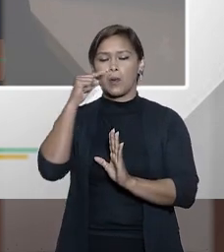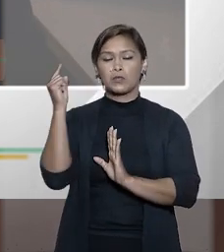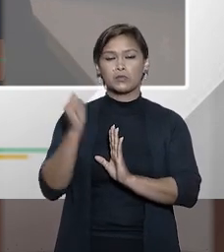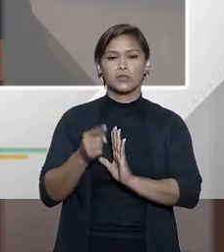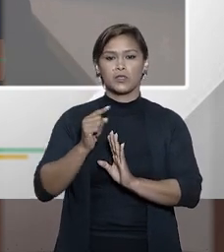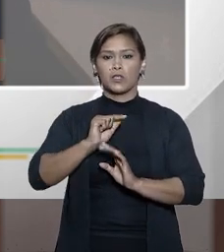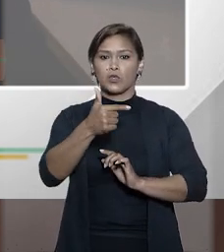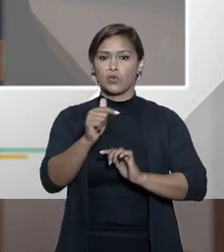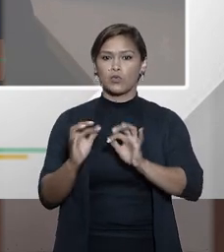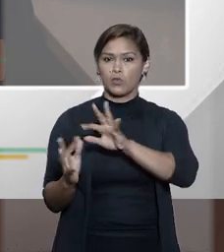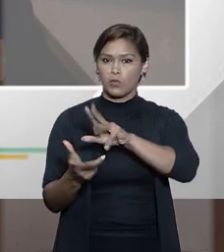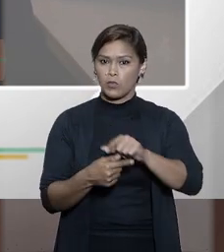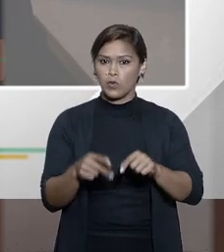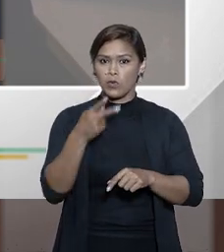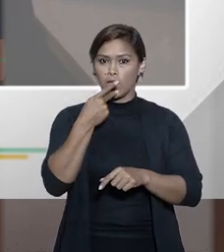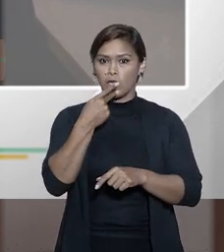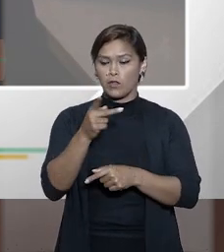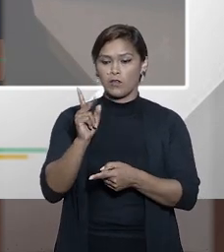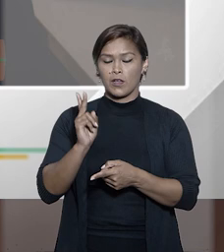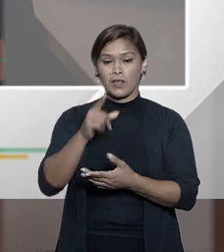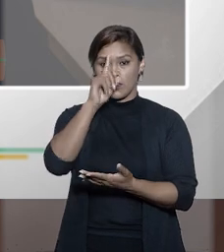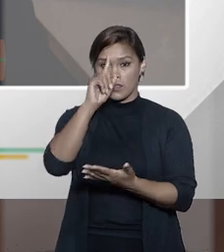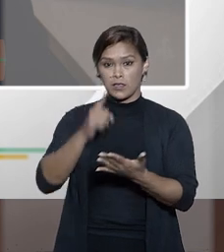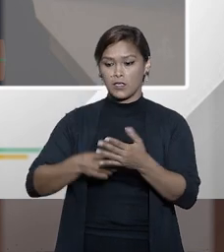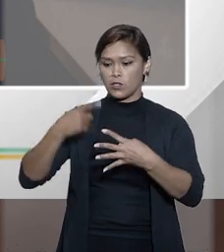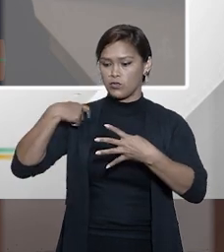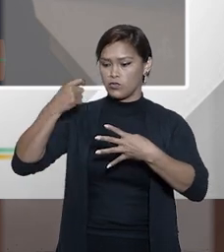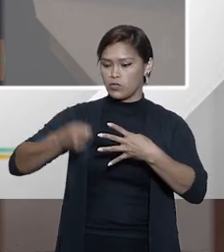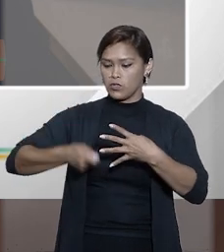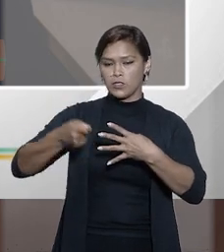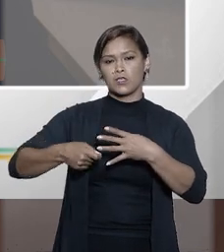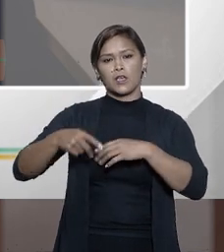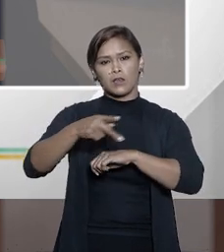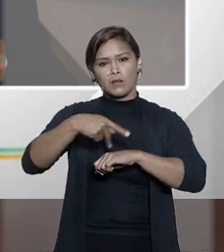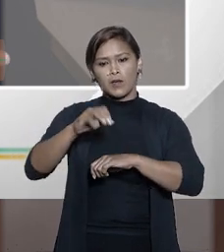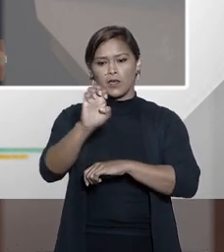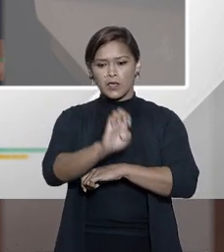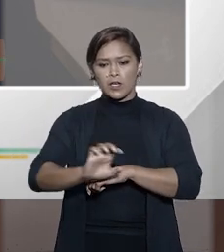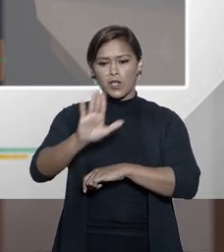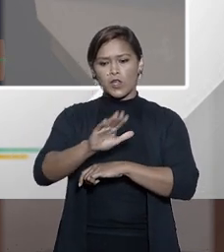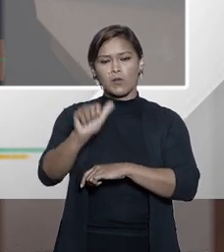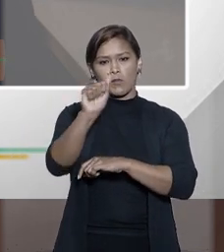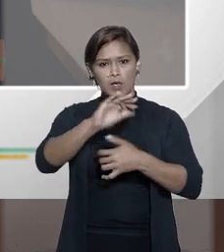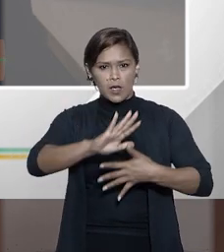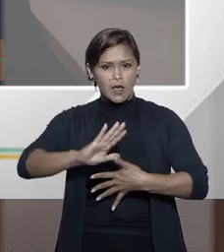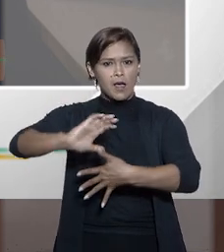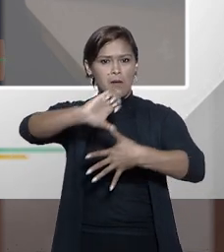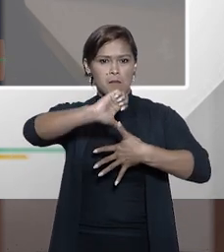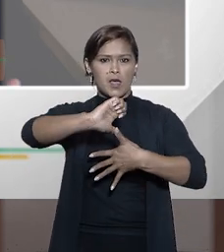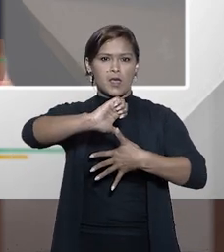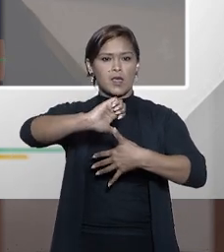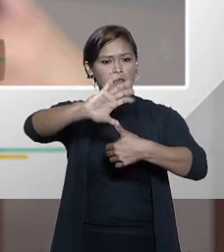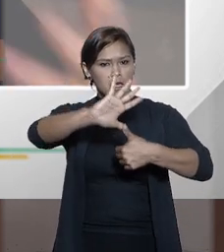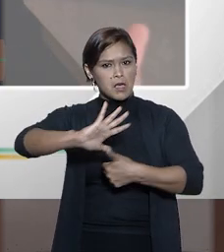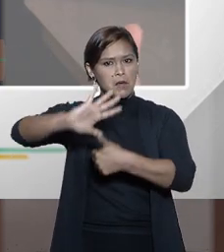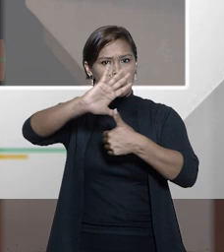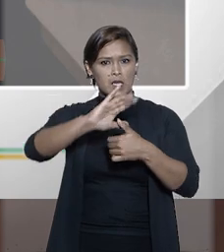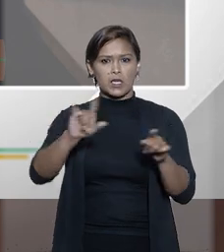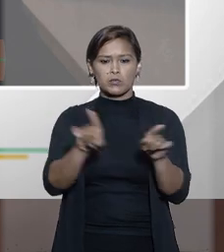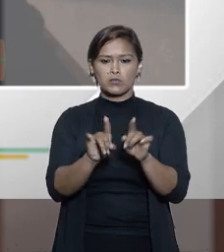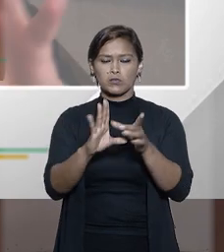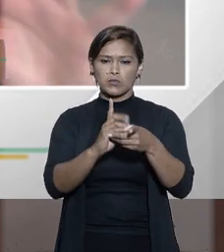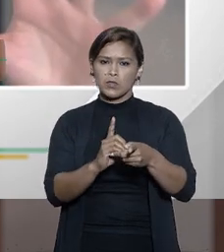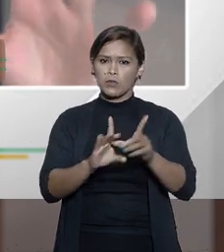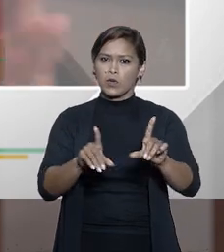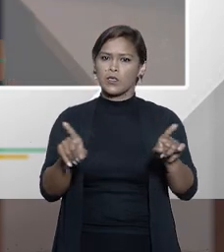qualquer do mundo estou me referindo a decisões do judiciário de países europeus países da América do Norte países da América do Sul que sejam